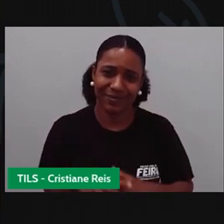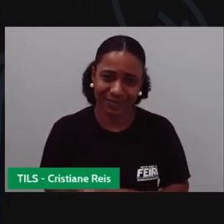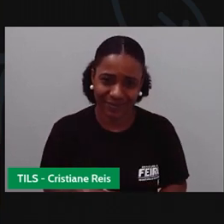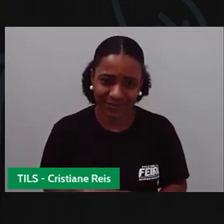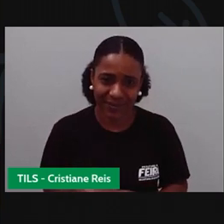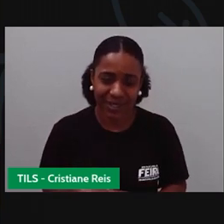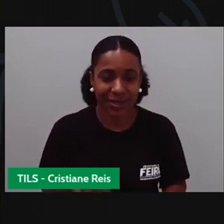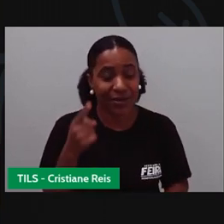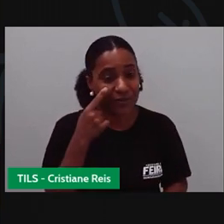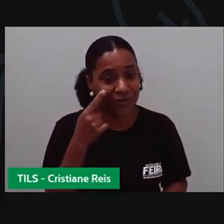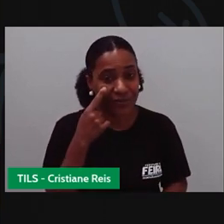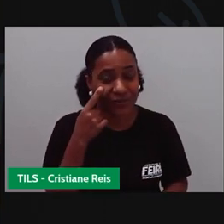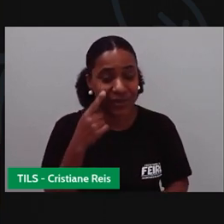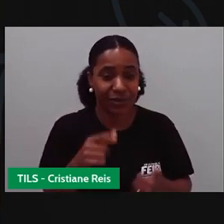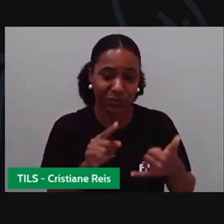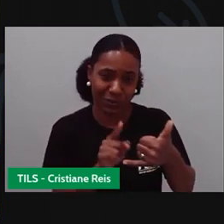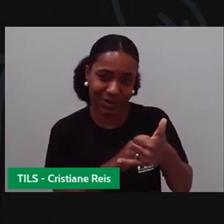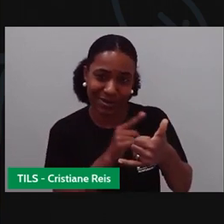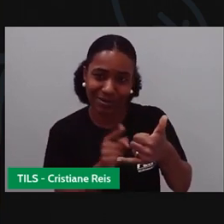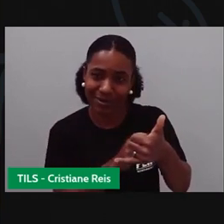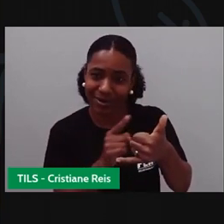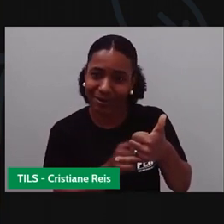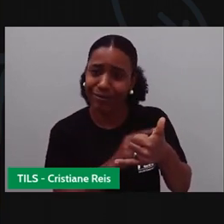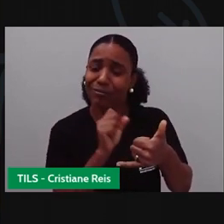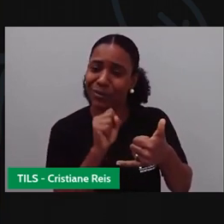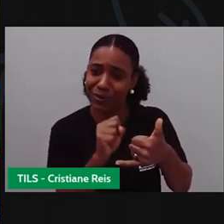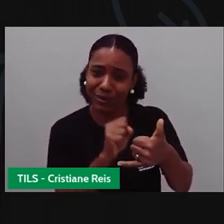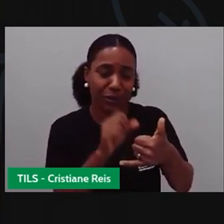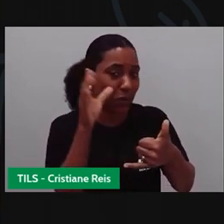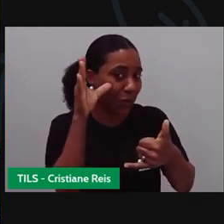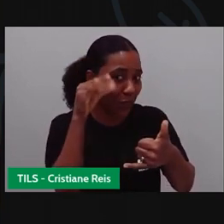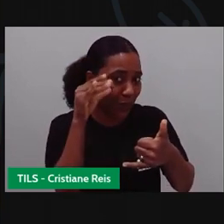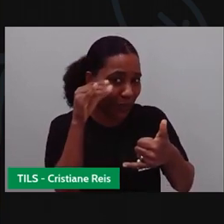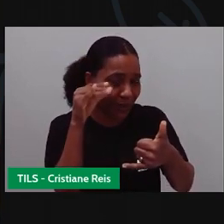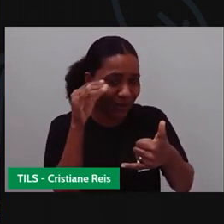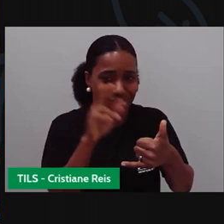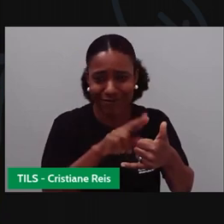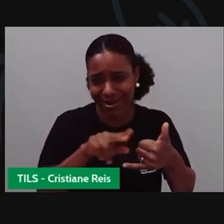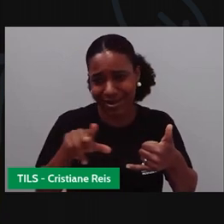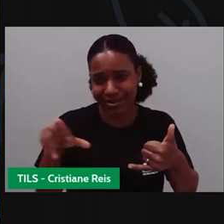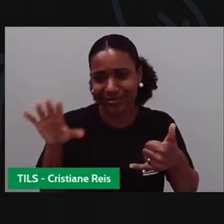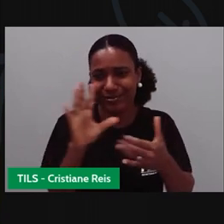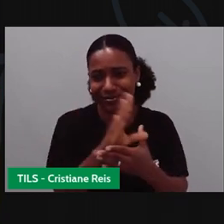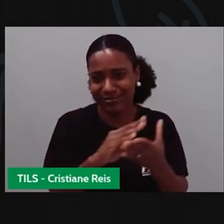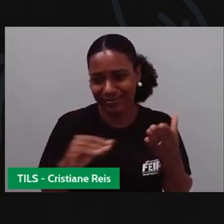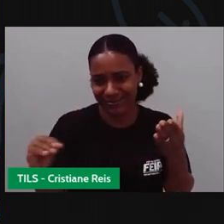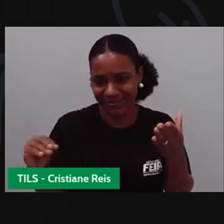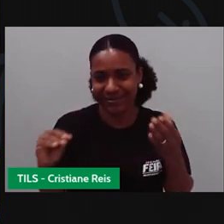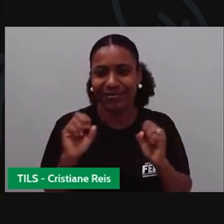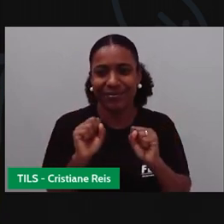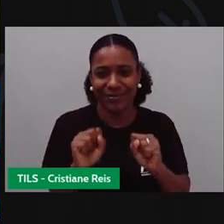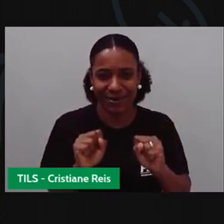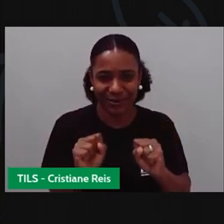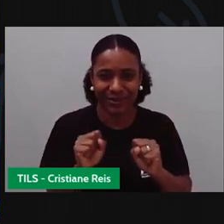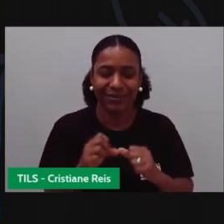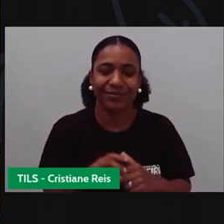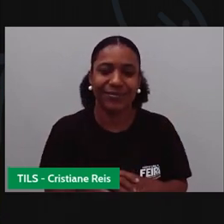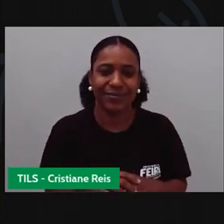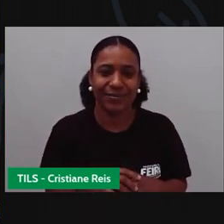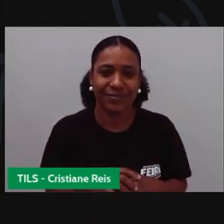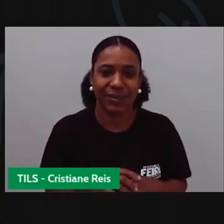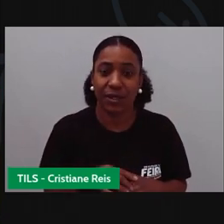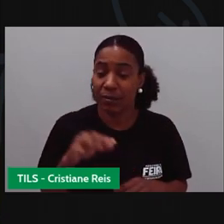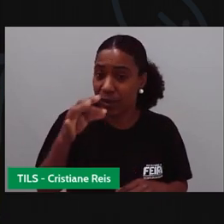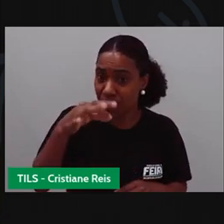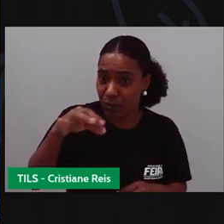olhar no celular. Olha quantas maneiras que vocês podem fazer, ó. Perceba que a Pro tá mesmo com o pincel, tá